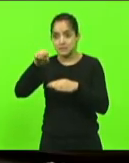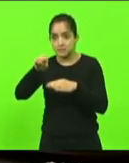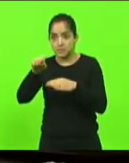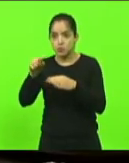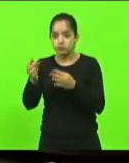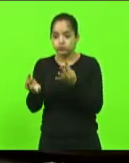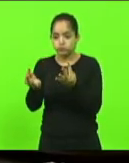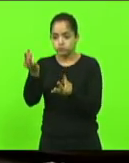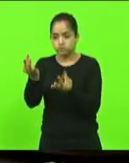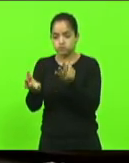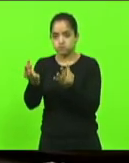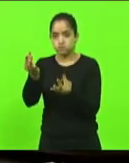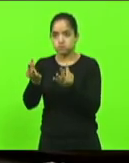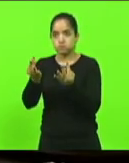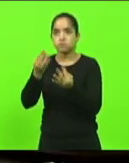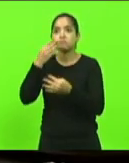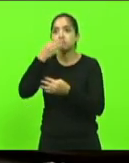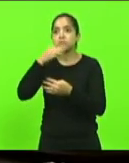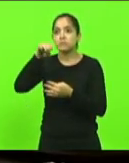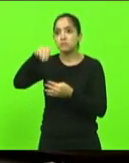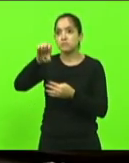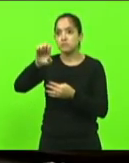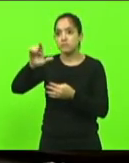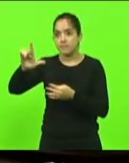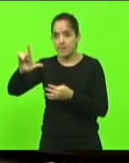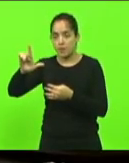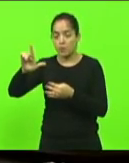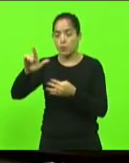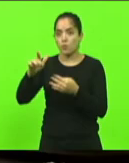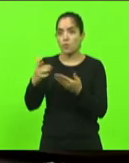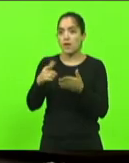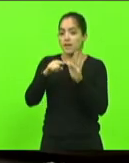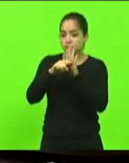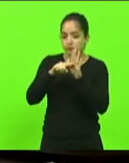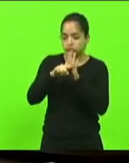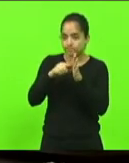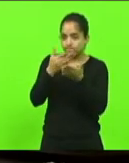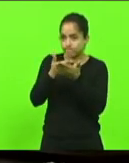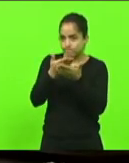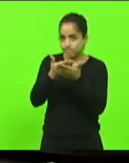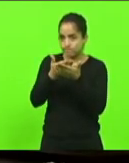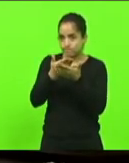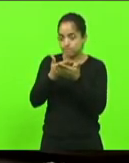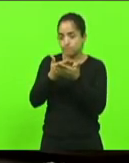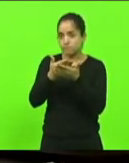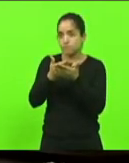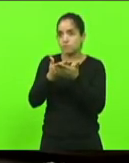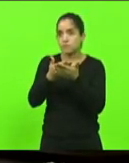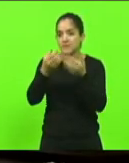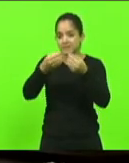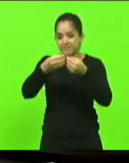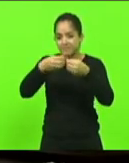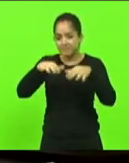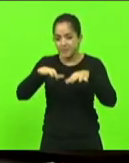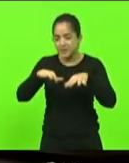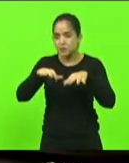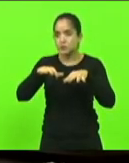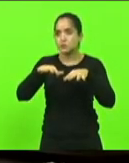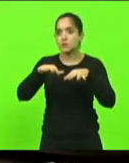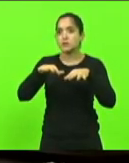de belo. E estudos já apontam danos à produção de alimentos